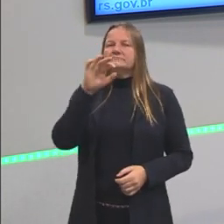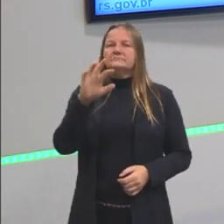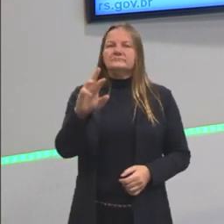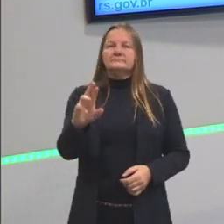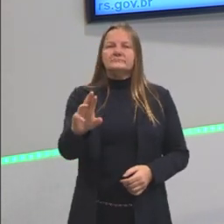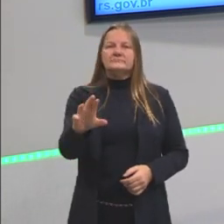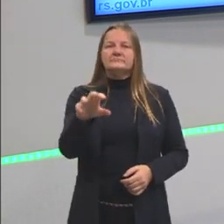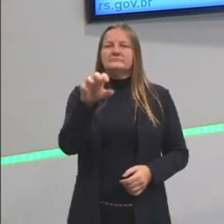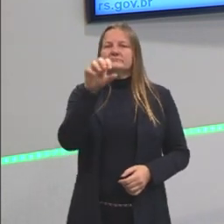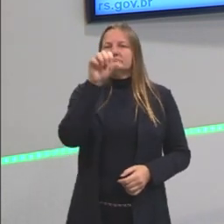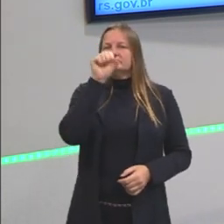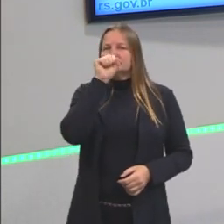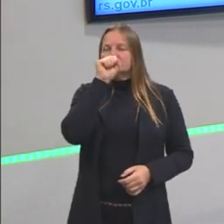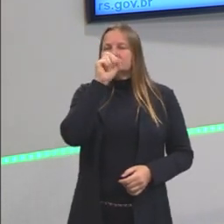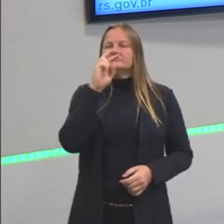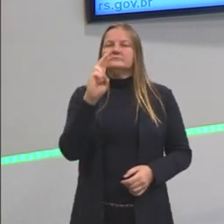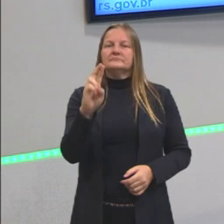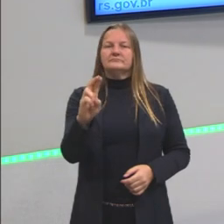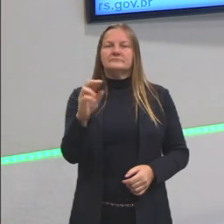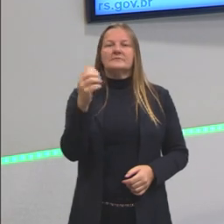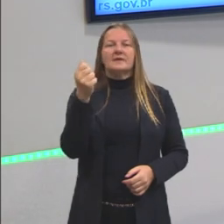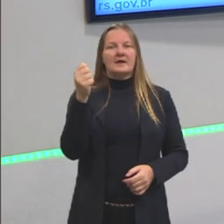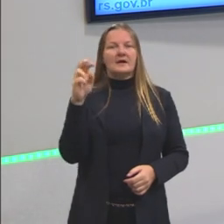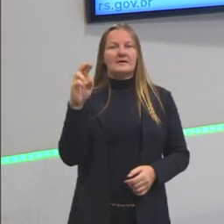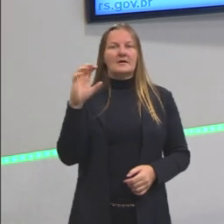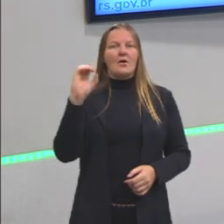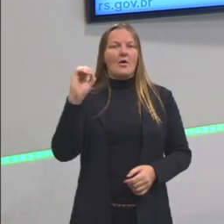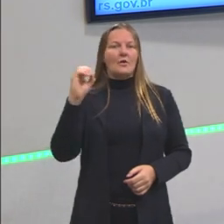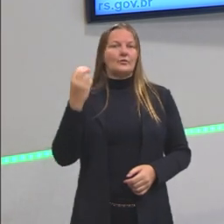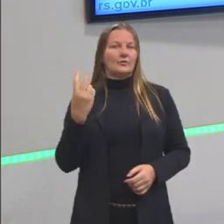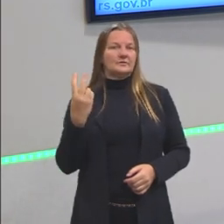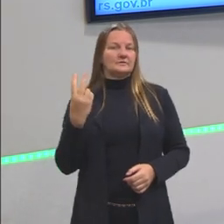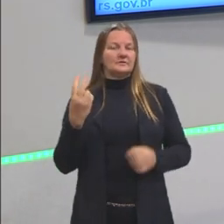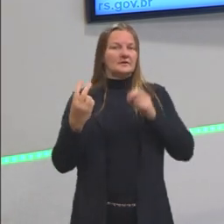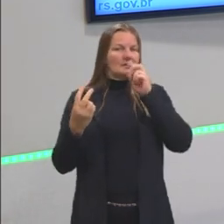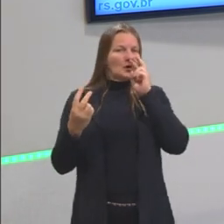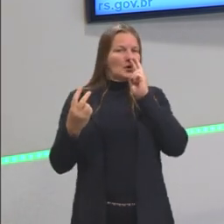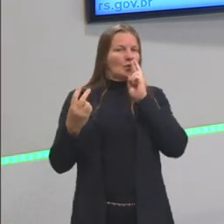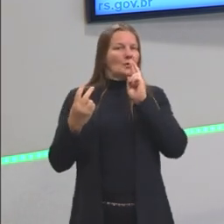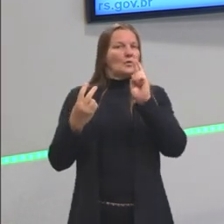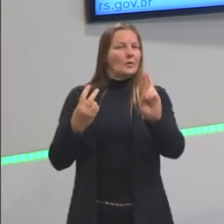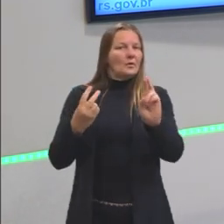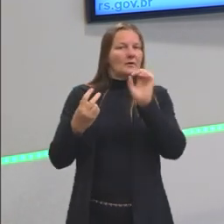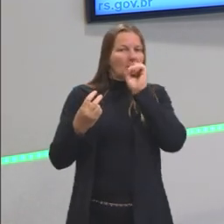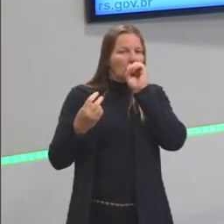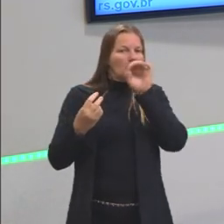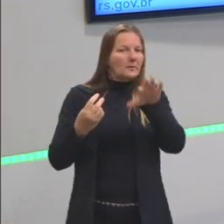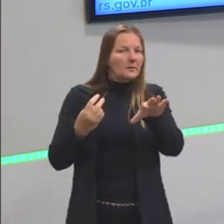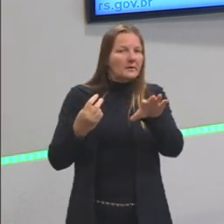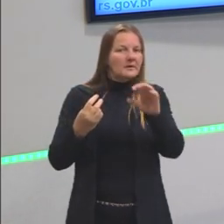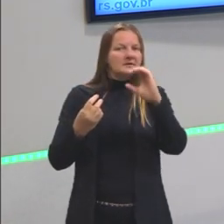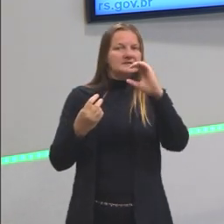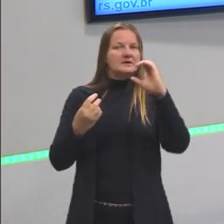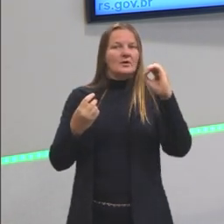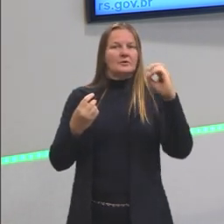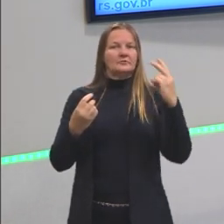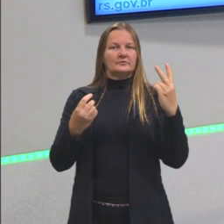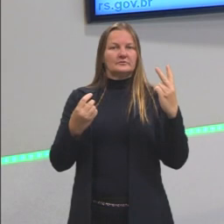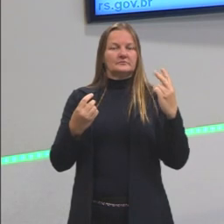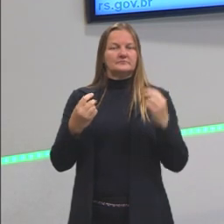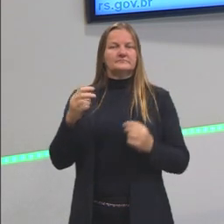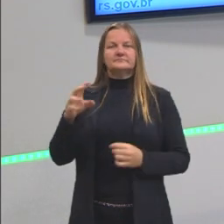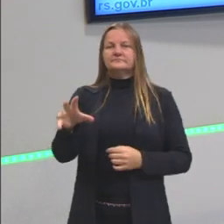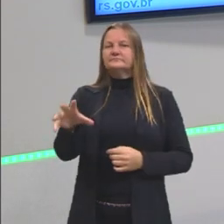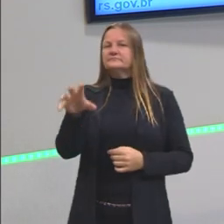praticamente de oxigênio, eu respiro, e eu vou soltar o quê? Gás carbônico, CO2. Então, eu, de uma certa forma, esse